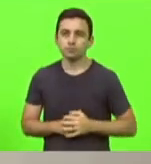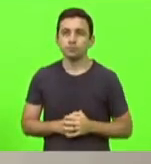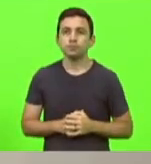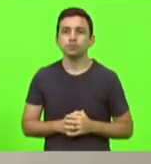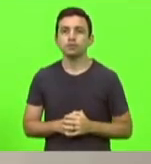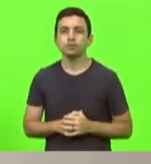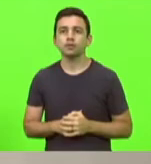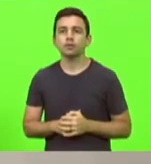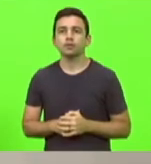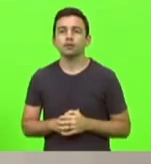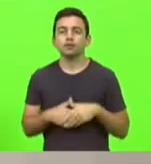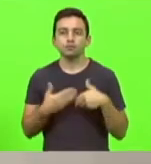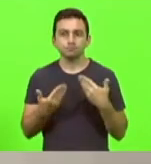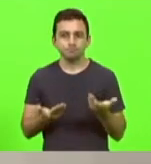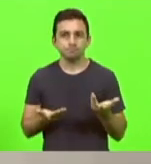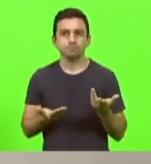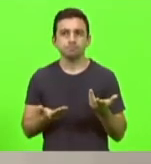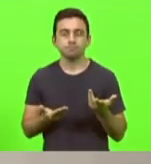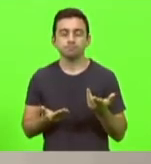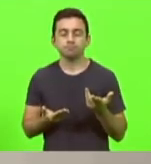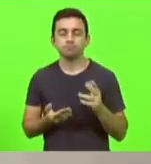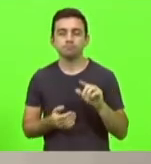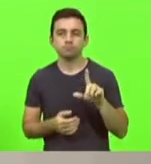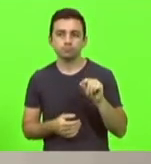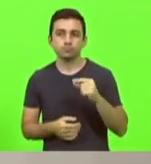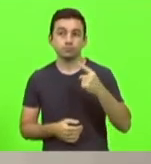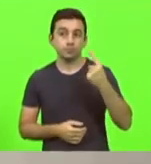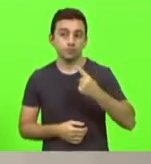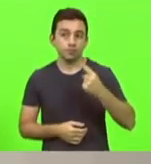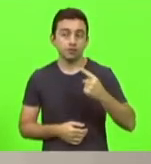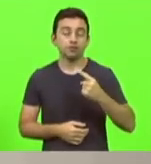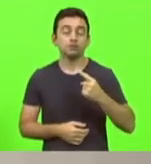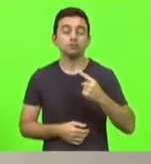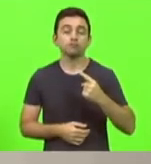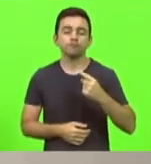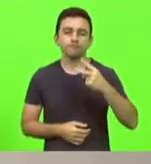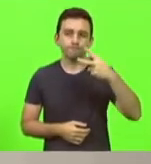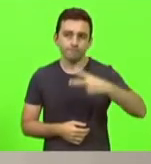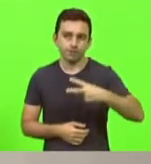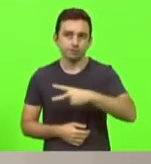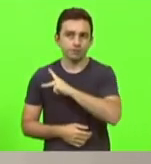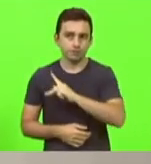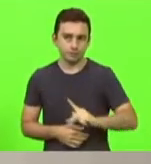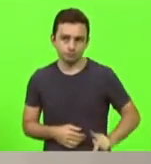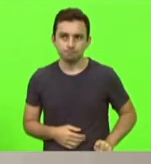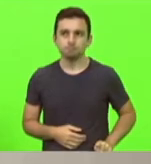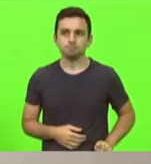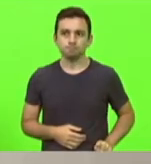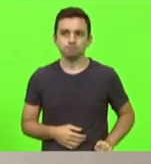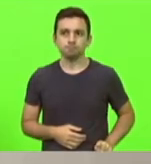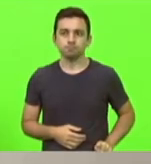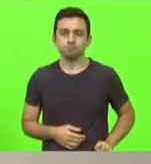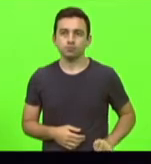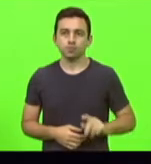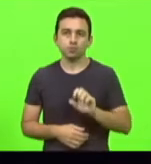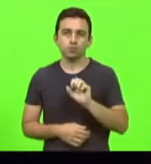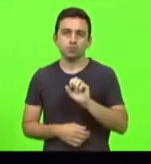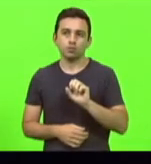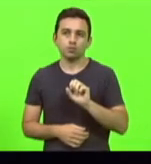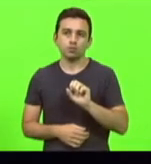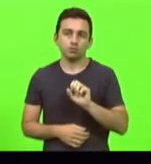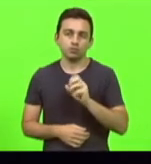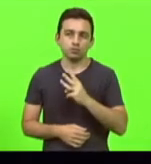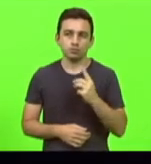o cargo de primeiro vice-presidente com 31 votos,